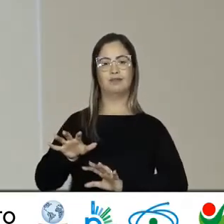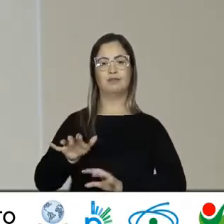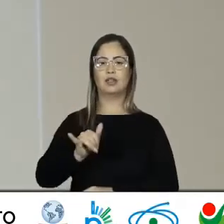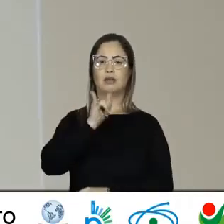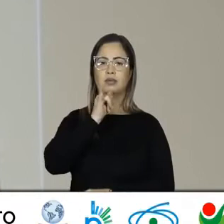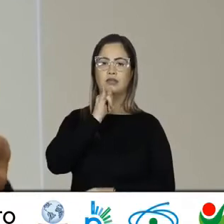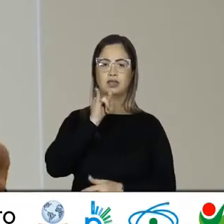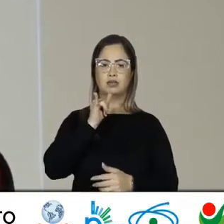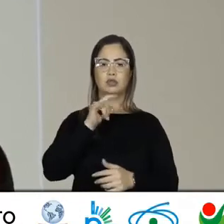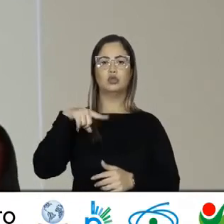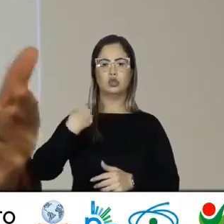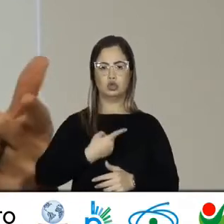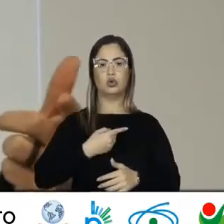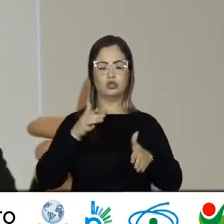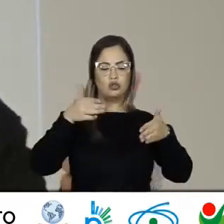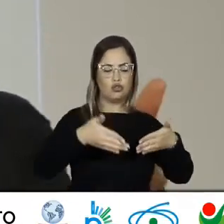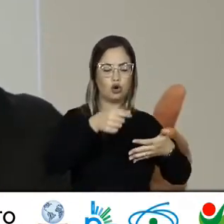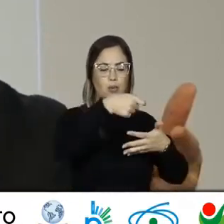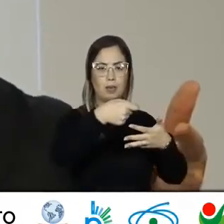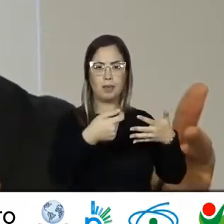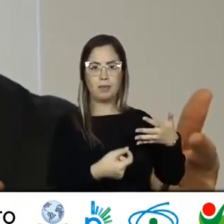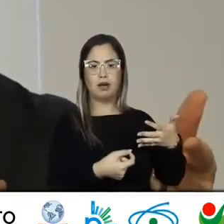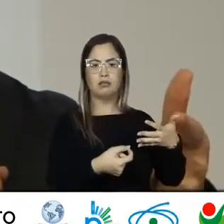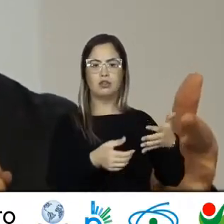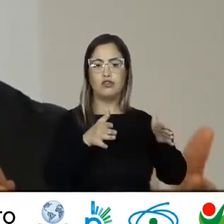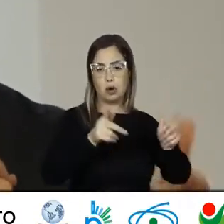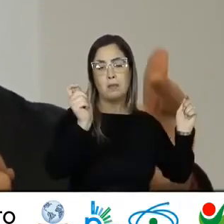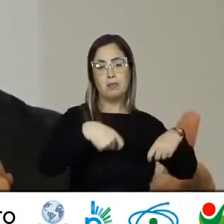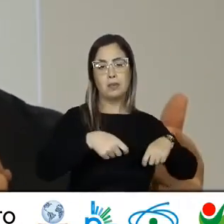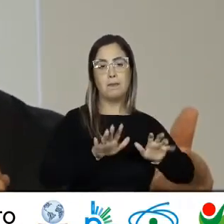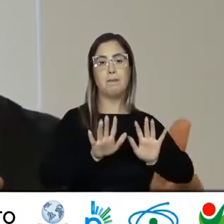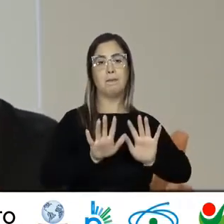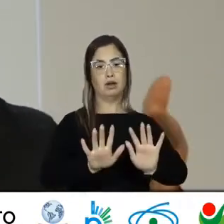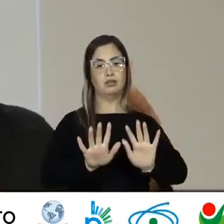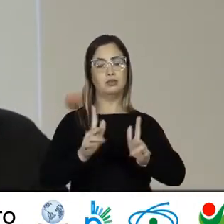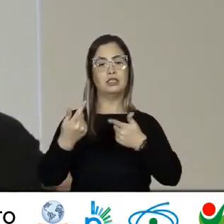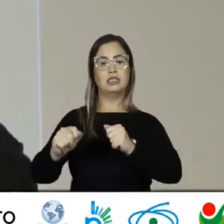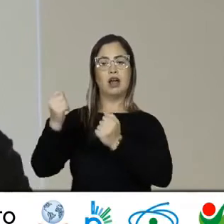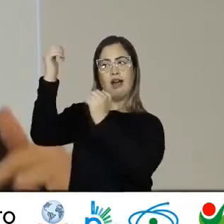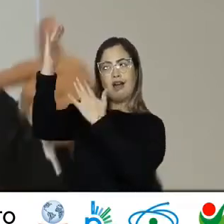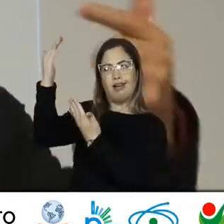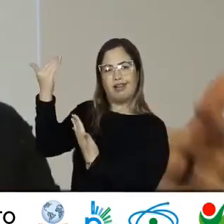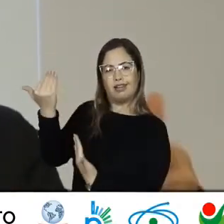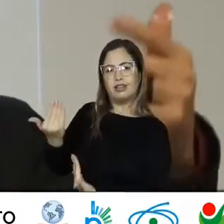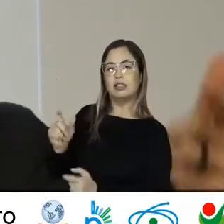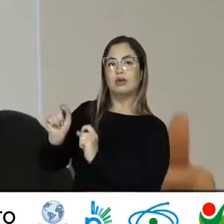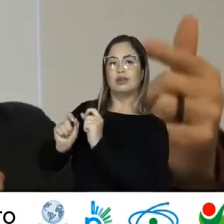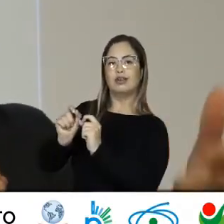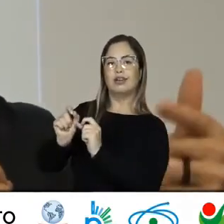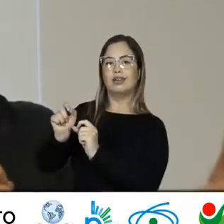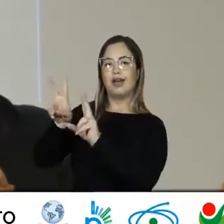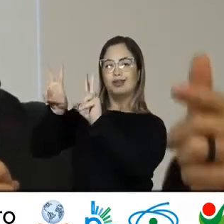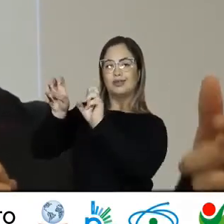Cada uma Dessas expressões Da condição Humana Mas nós também Temos que analisar Que a educação Envolve